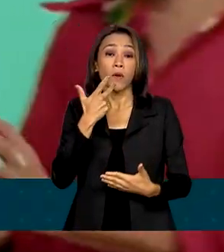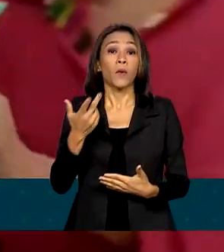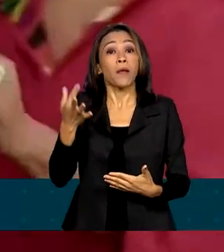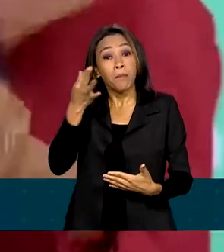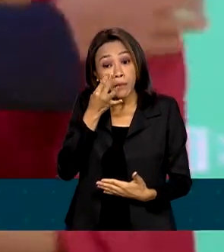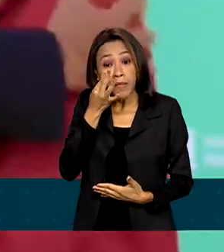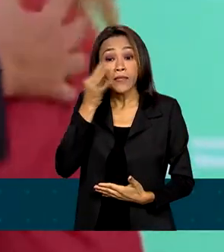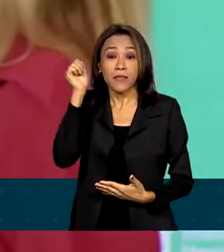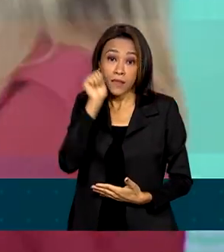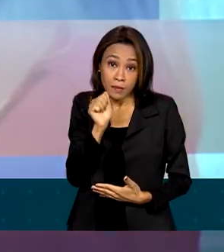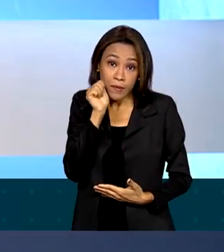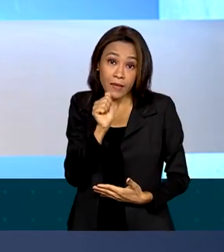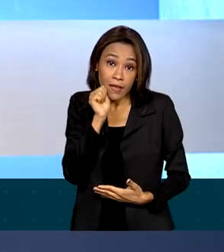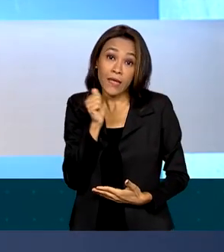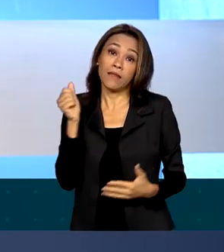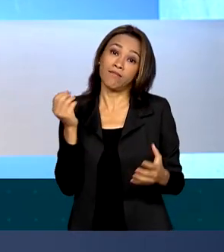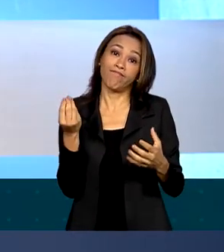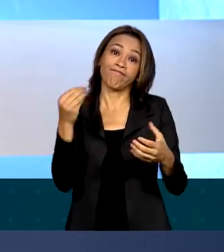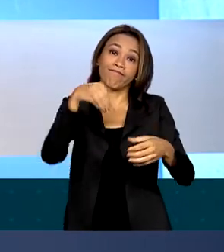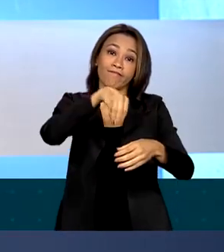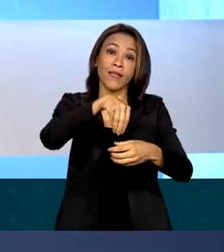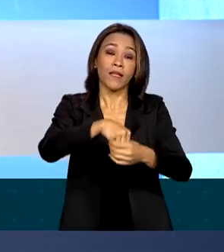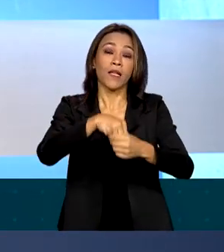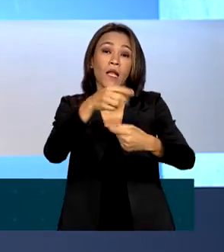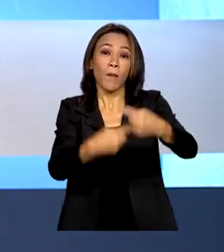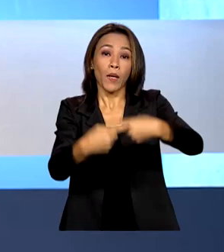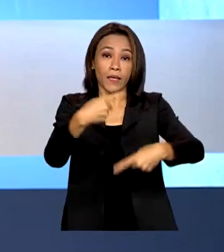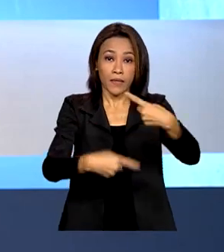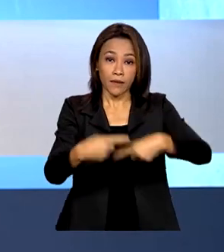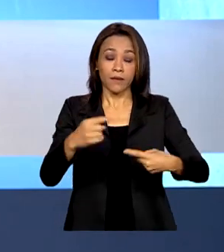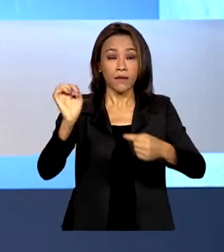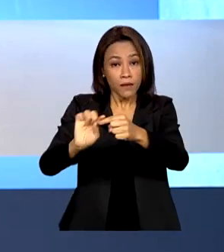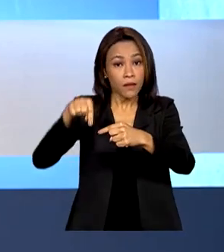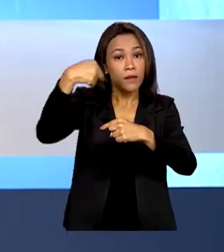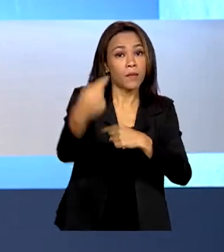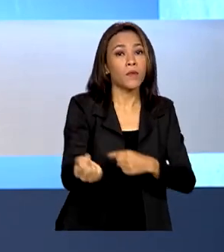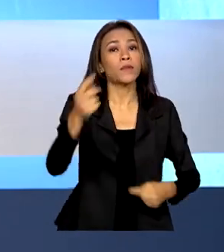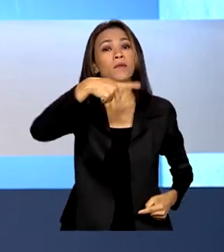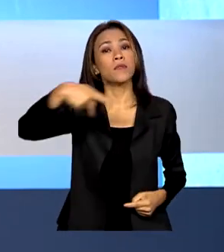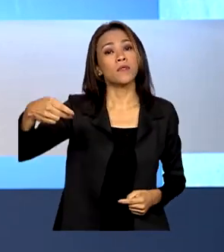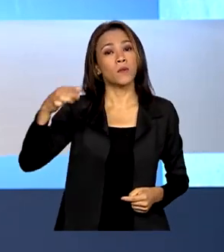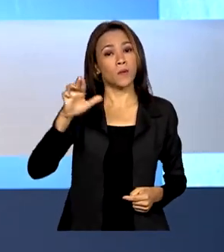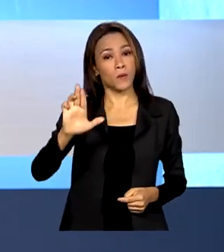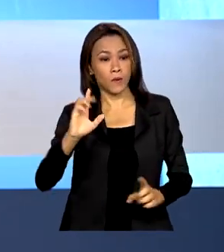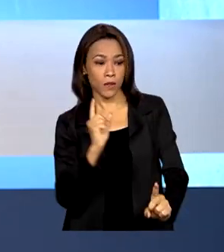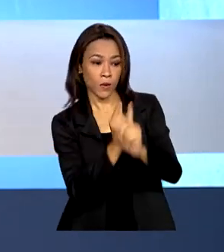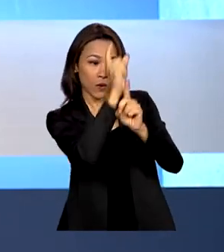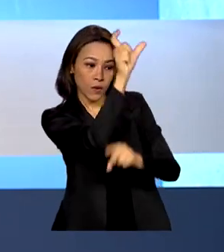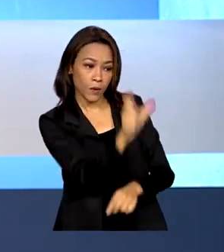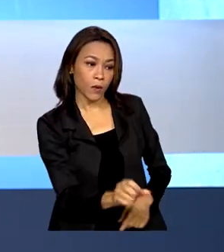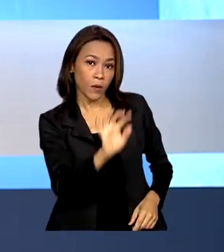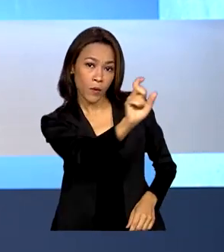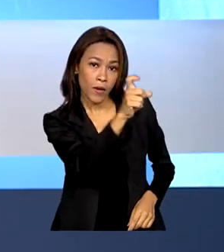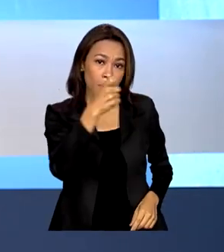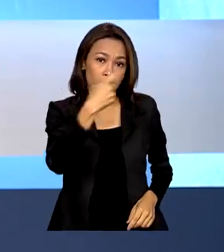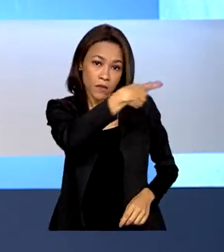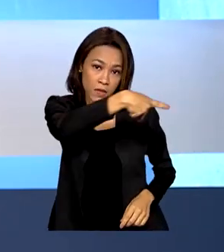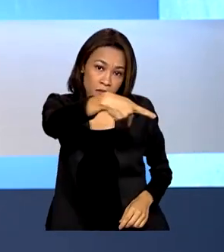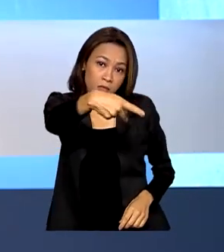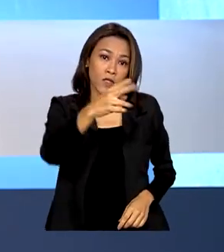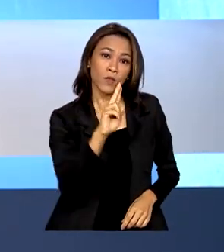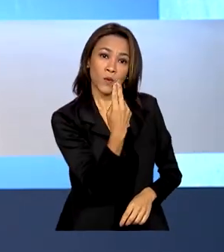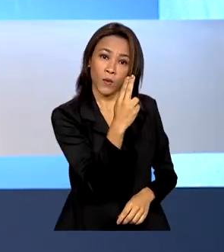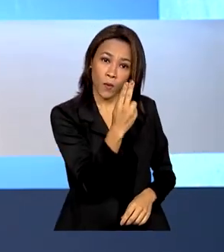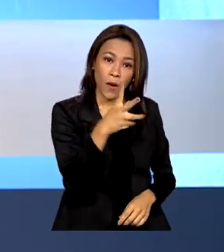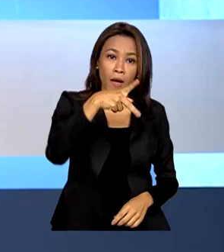feminina na política. Mais tarde, o presidente Lula se encontrou com o ex-presidente do Uruguai, Pepe Mujica. Sobre